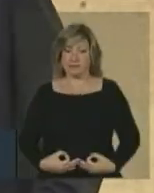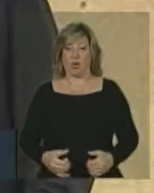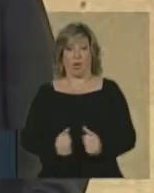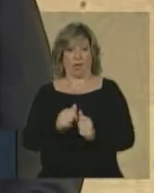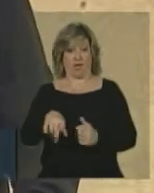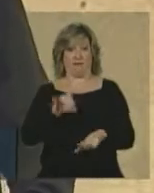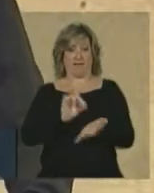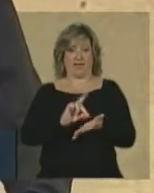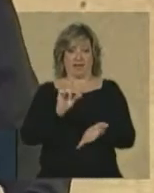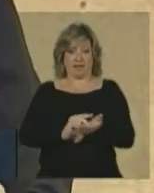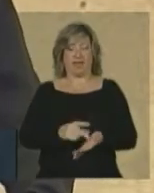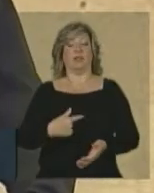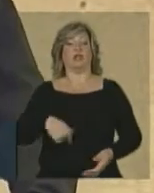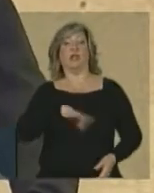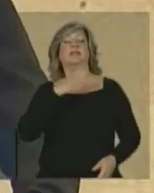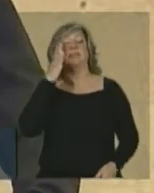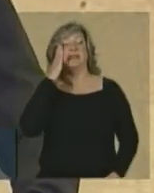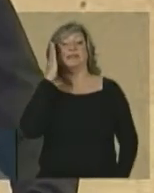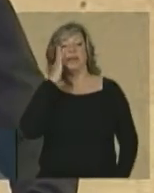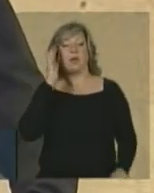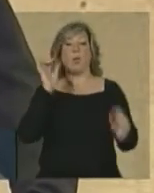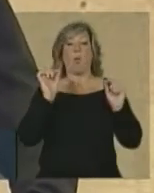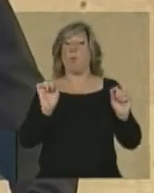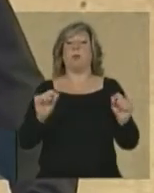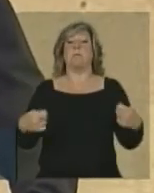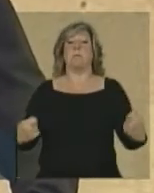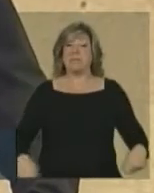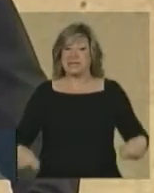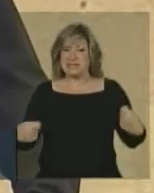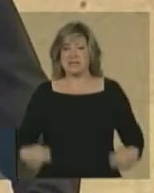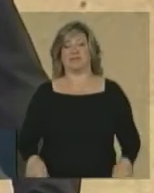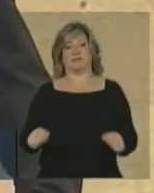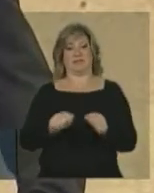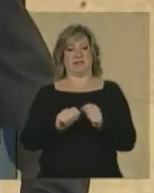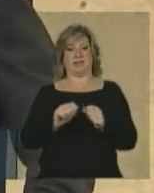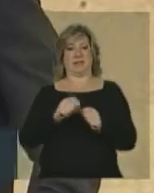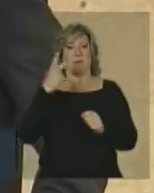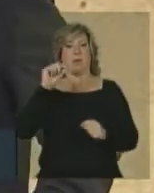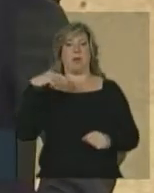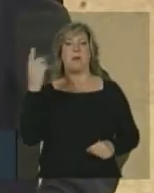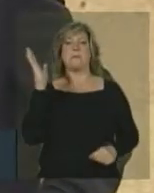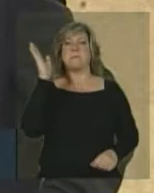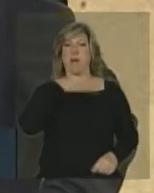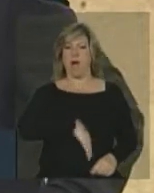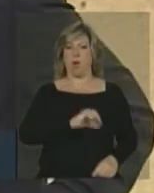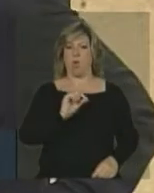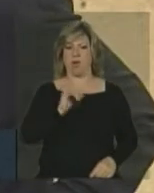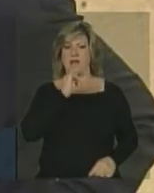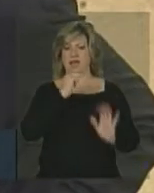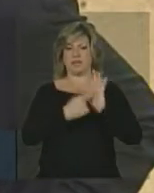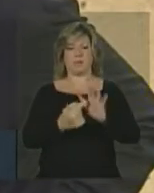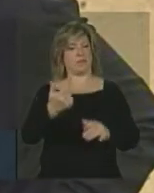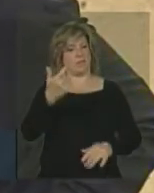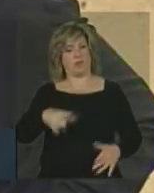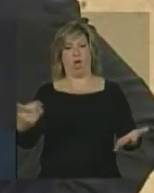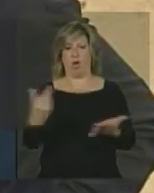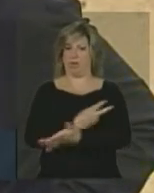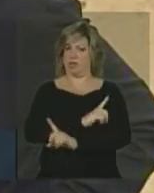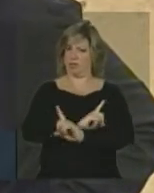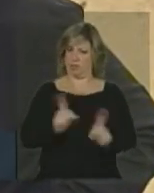verdade, nós sabemos o que deve ser feito para que os maus exemplos não se repitam mais.